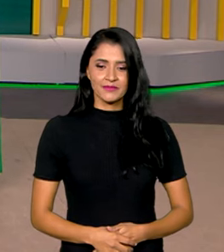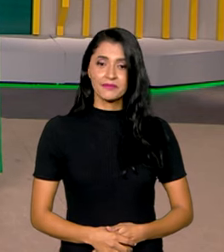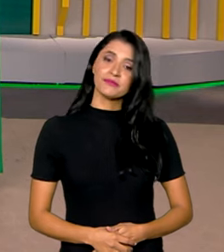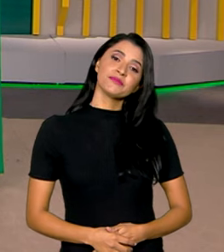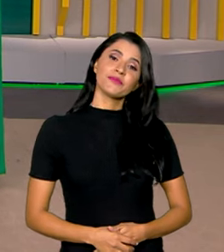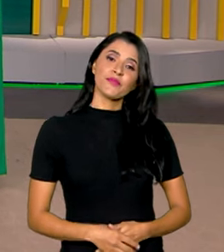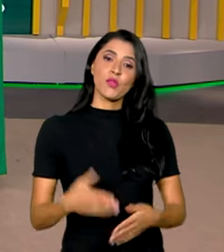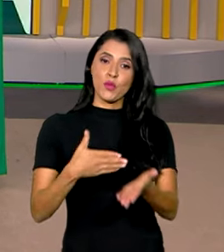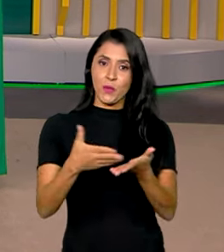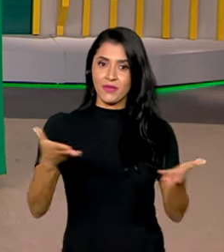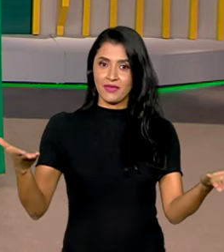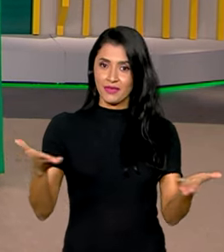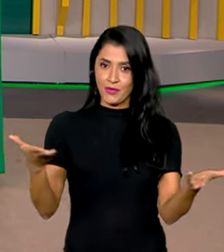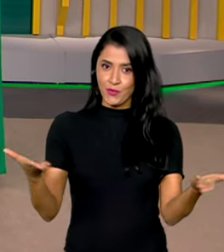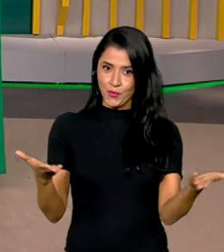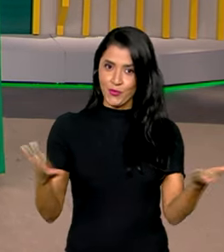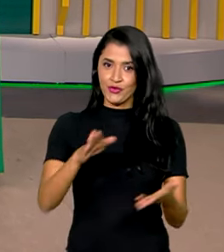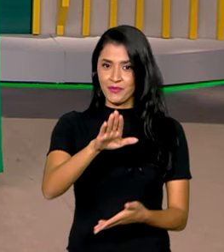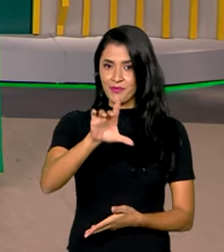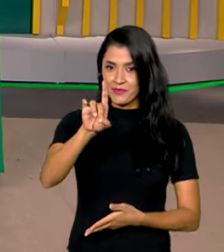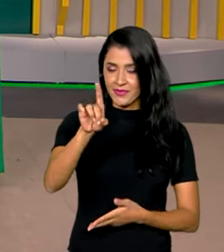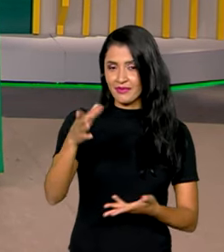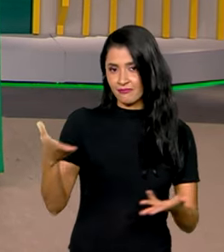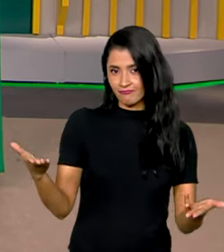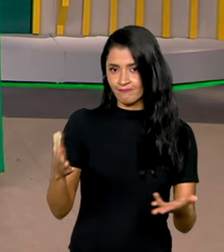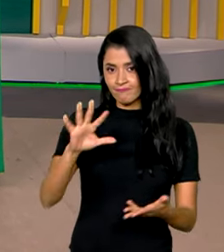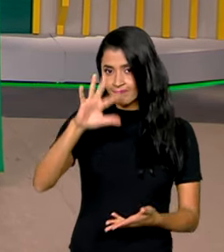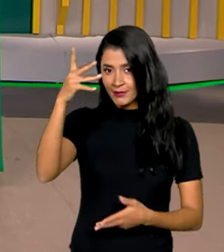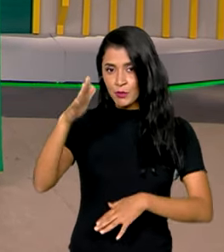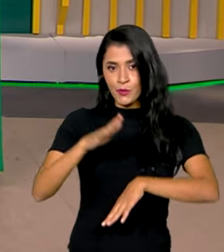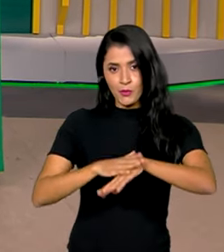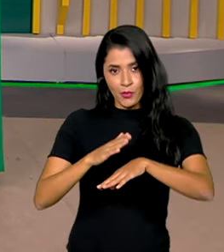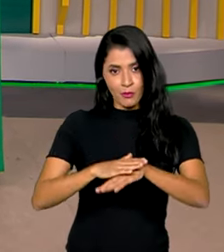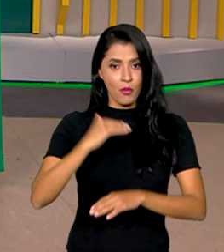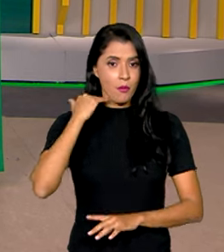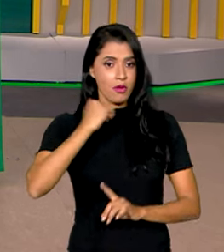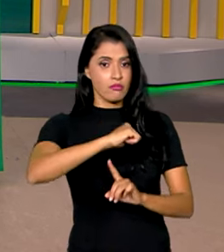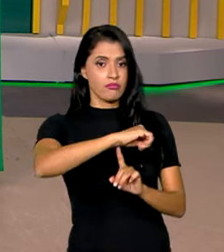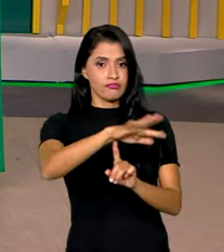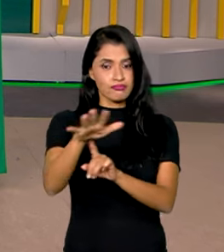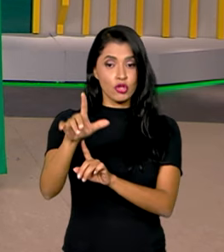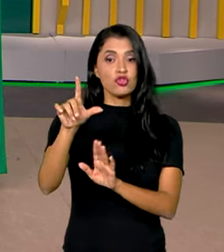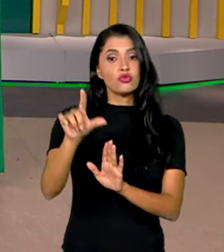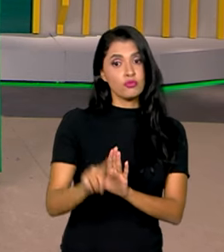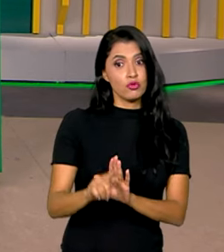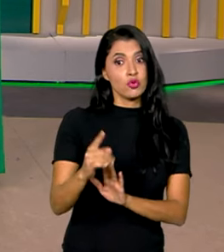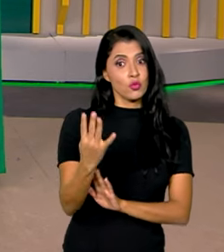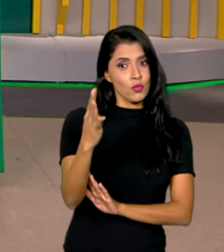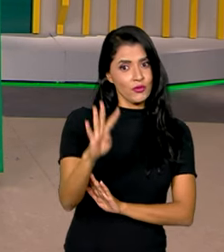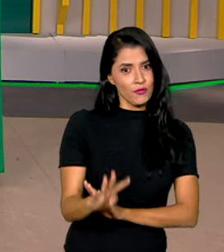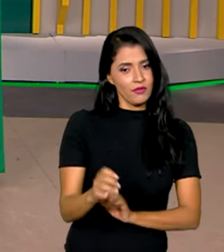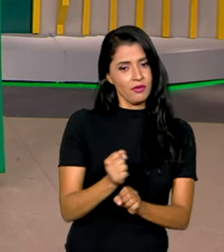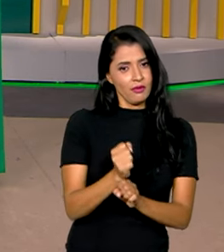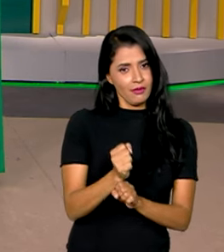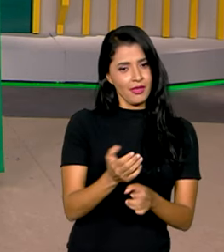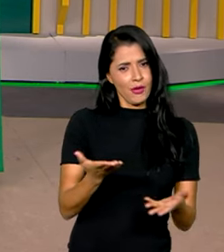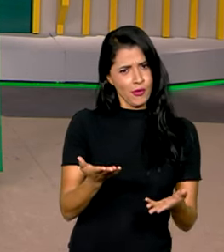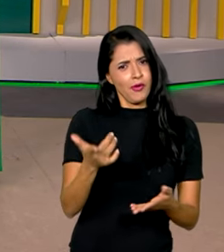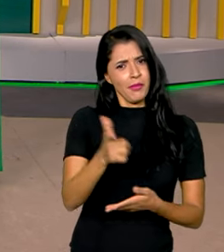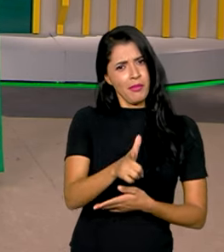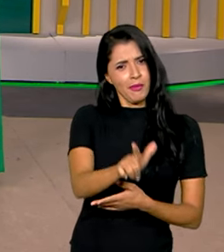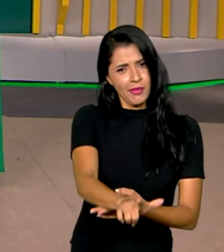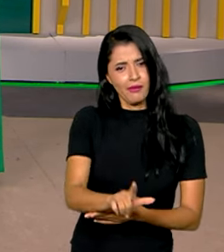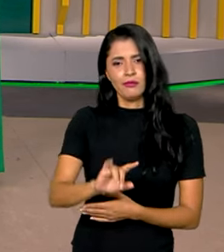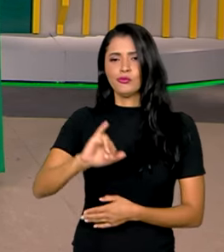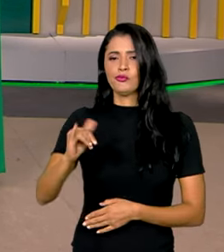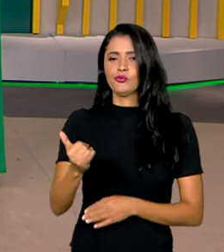E nós começamos esta edição do Brasil em Dia com a decisão do Banco Central de reduzir pela quarta vez consecutiva os juros da